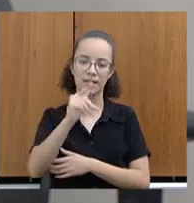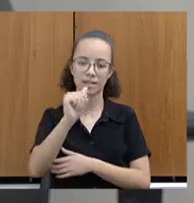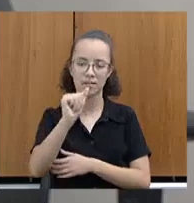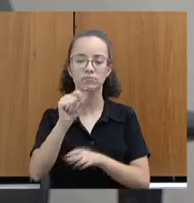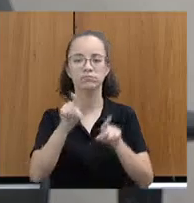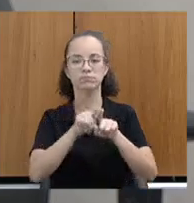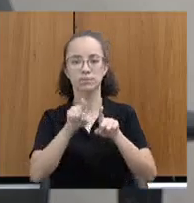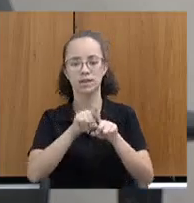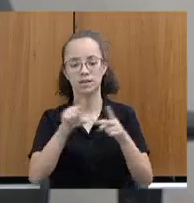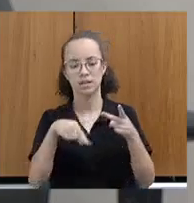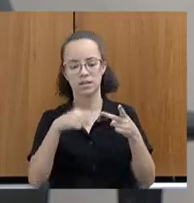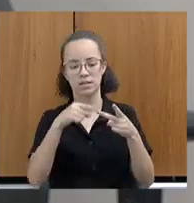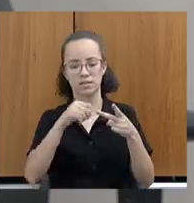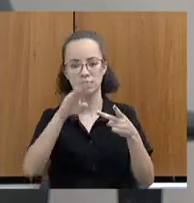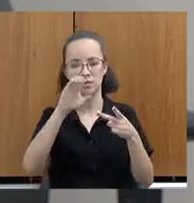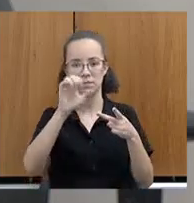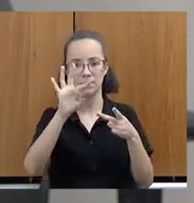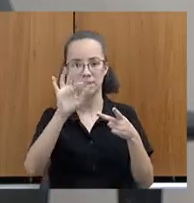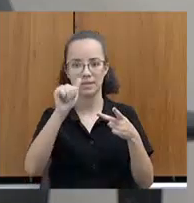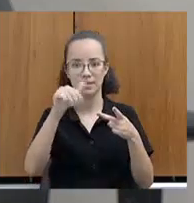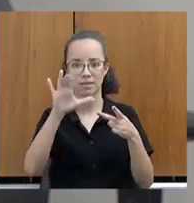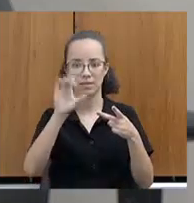O deputado Betão também está inscrito.